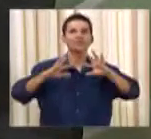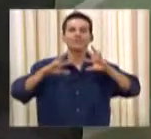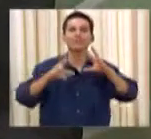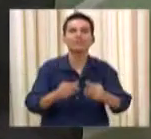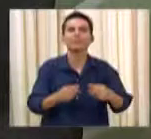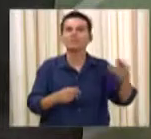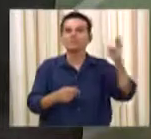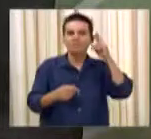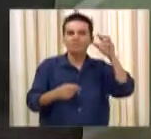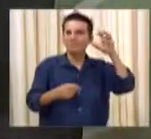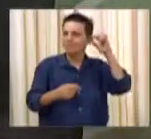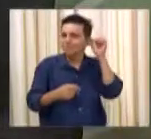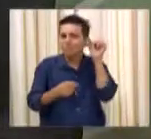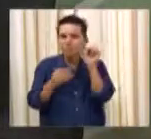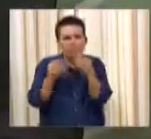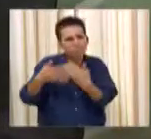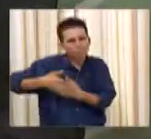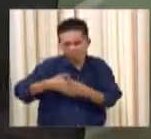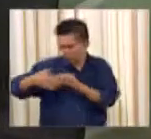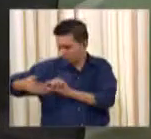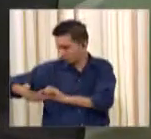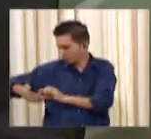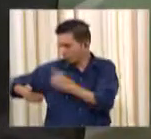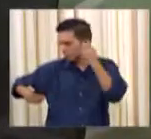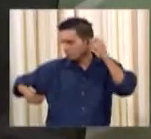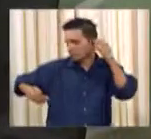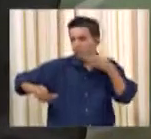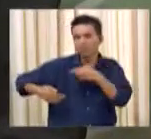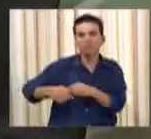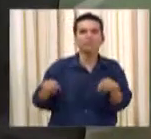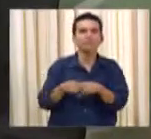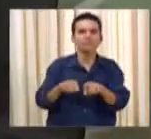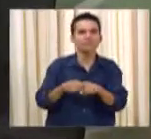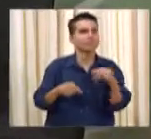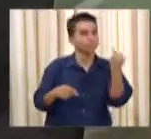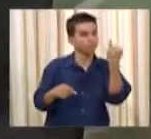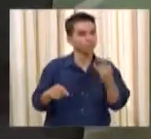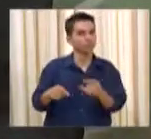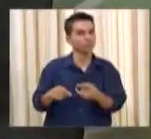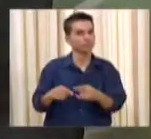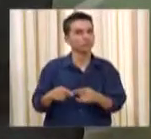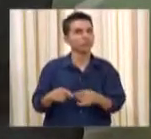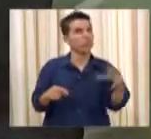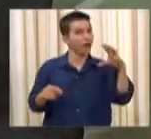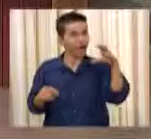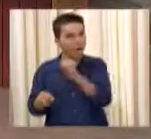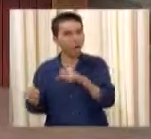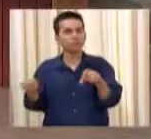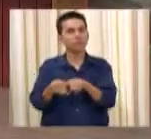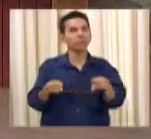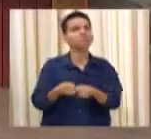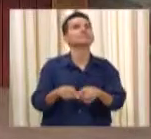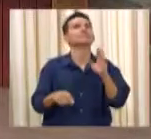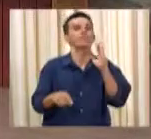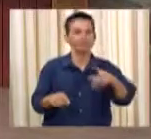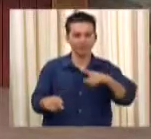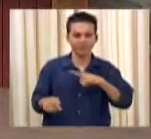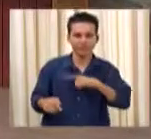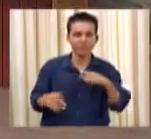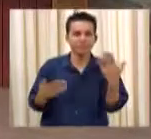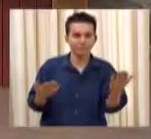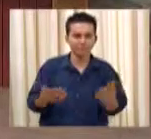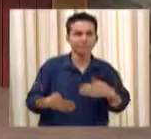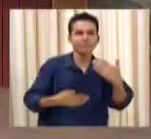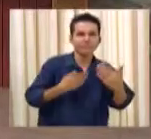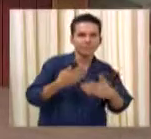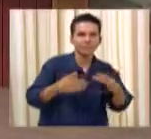na maternidade. Inclusive, é o ideal. Se não, o quanto antes. Já existe essa triagem, já faz parte de todo